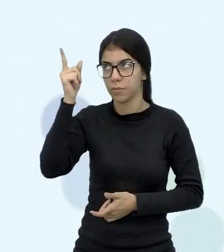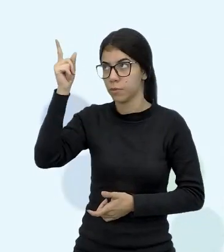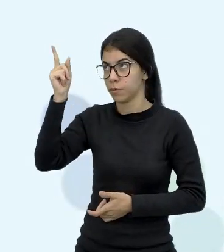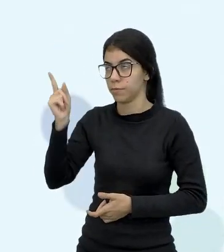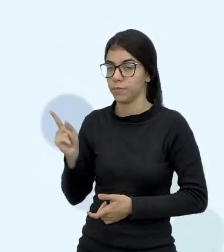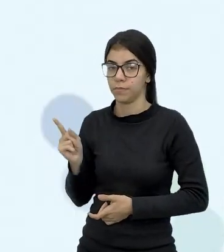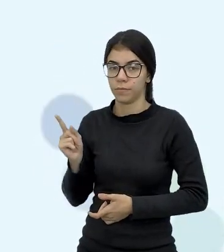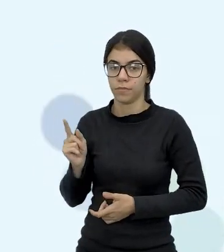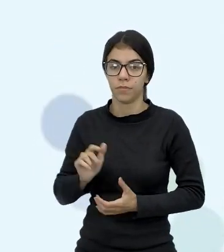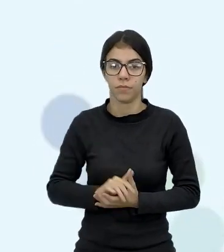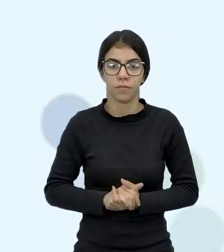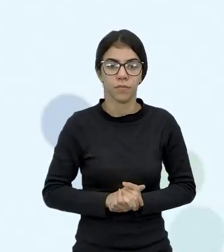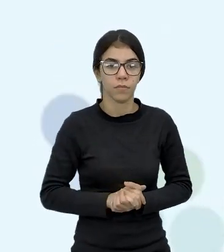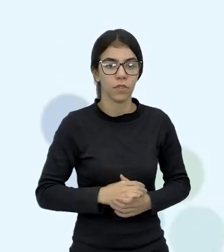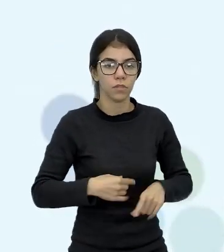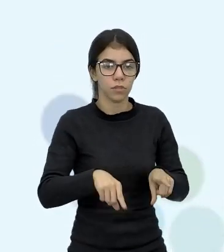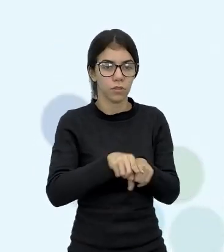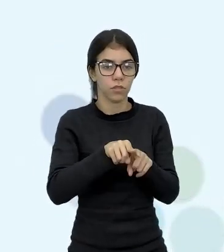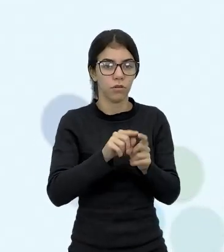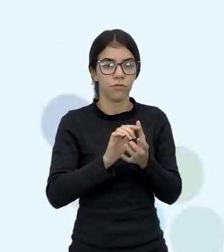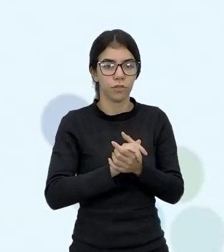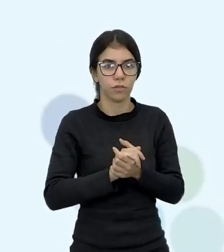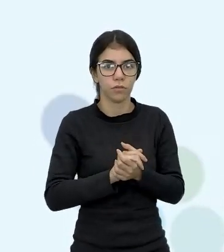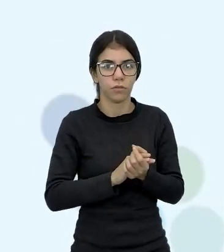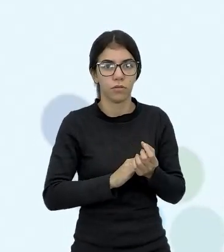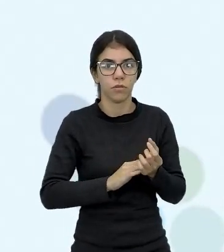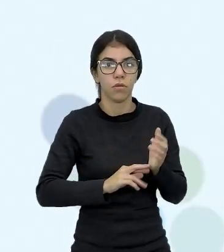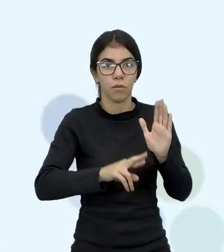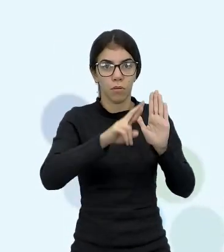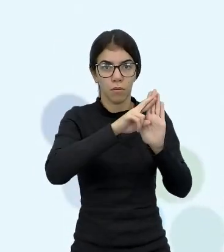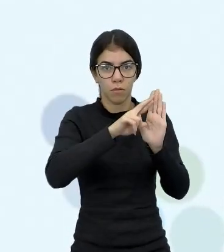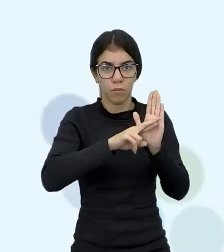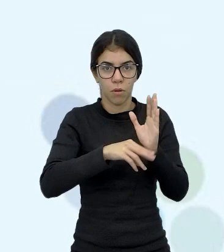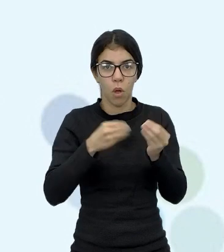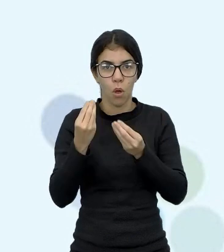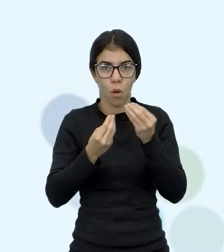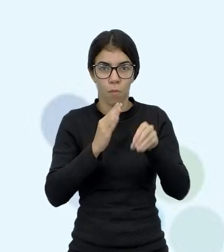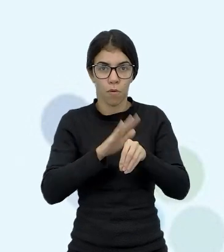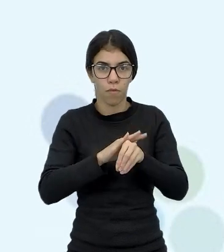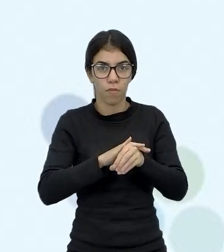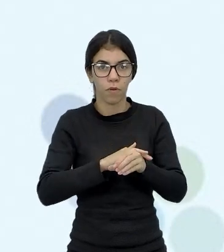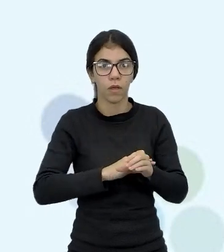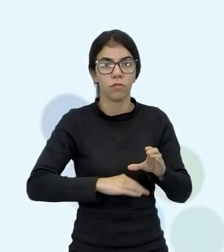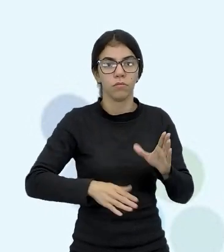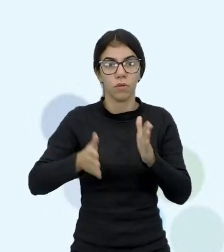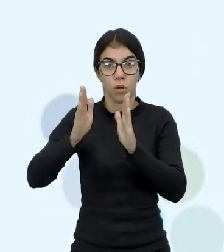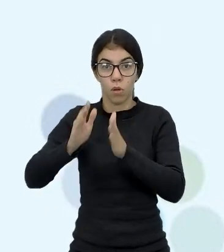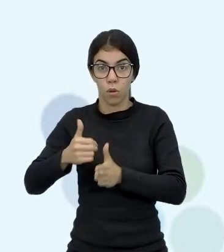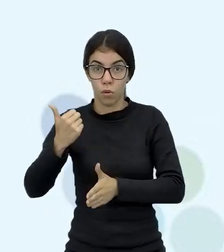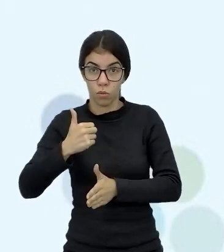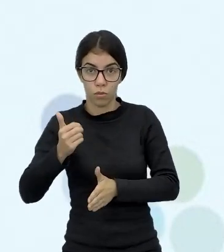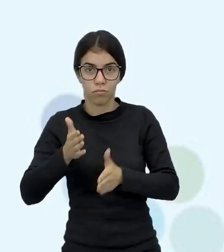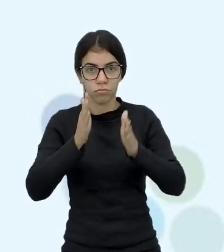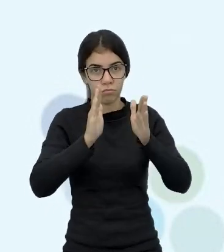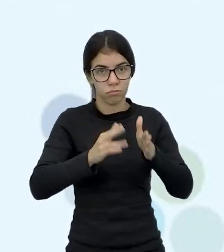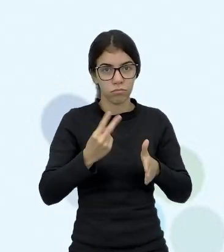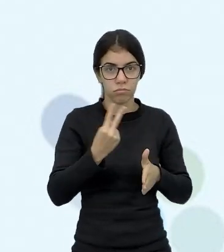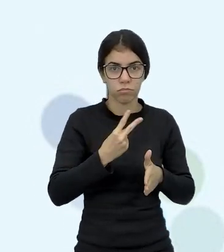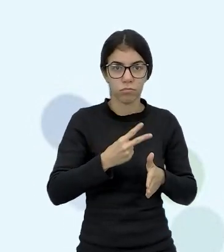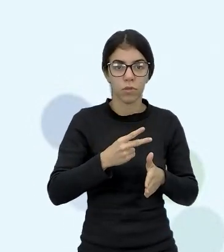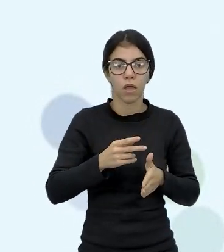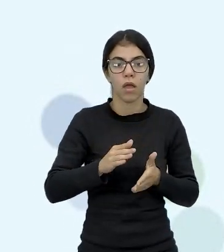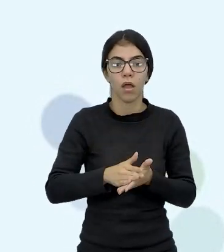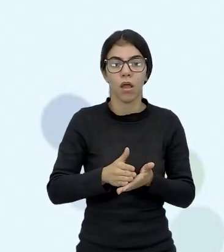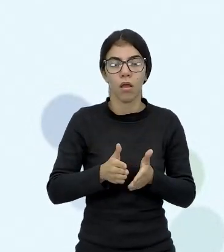vocês, ó, do que é o roteiro, né? Mostrando pra vocês a cena 1, a cena 2, né? E de